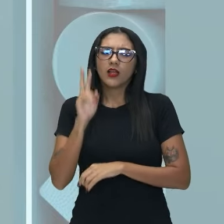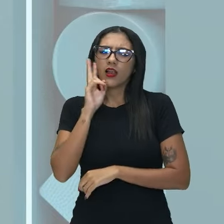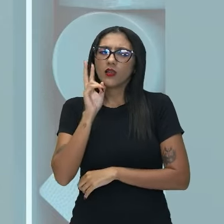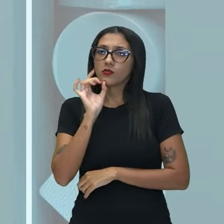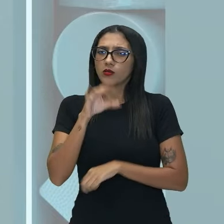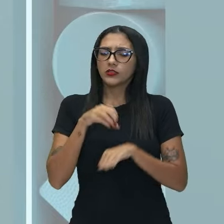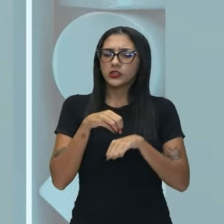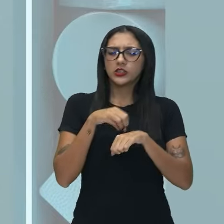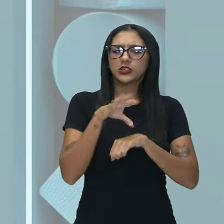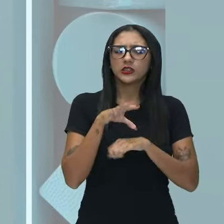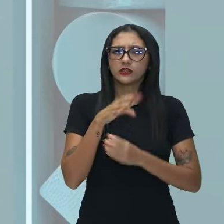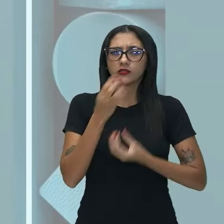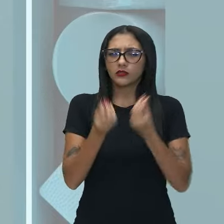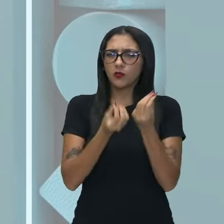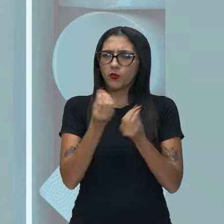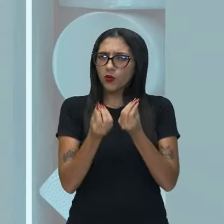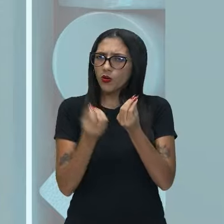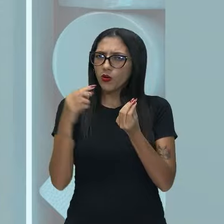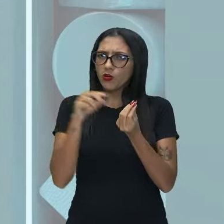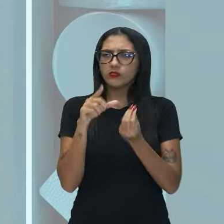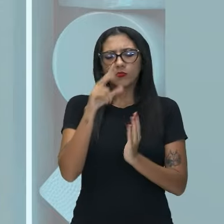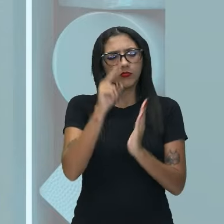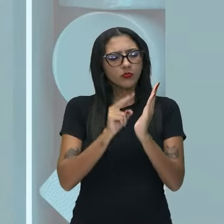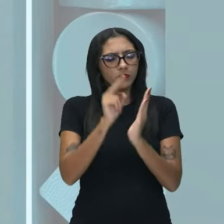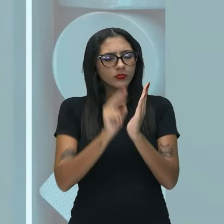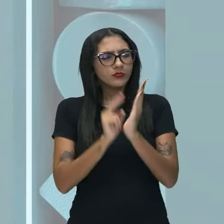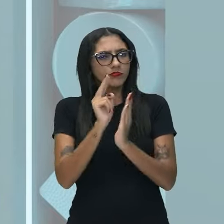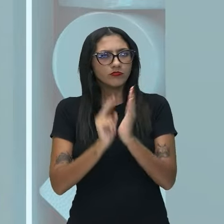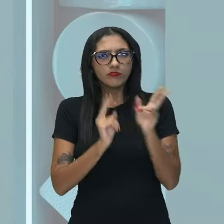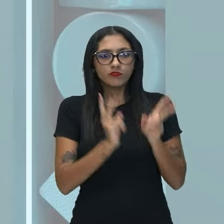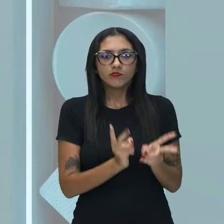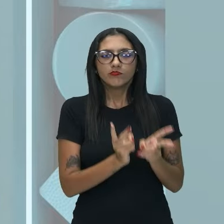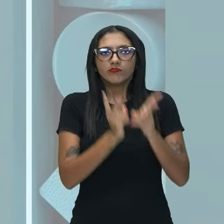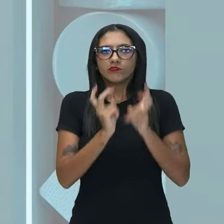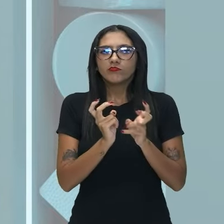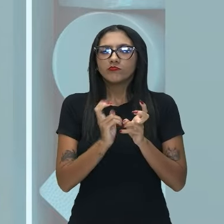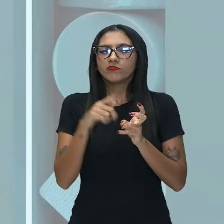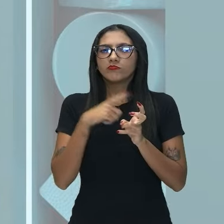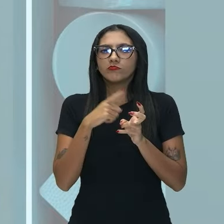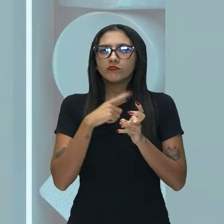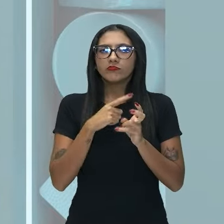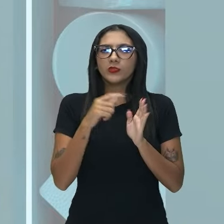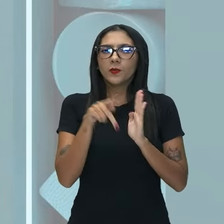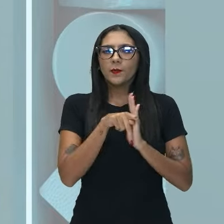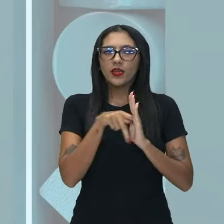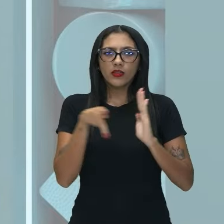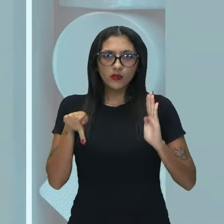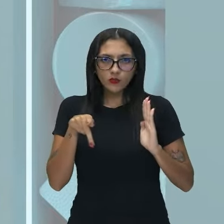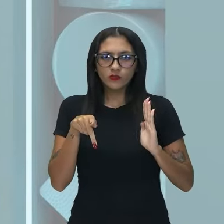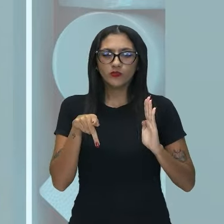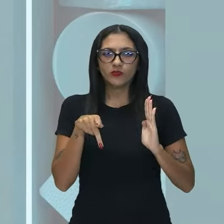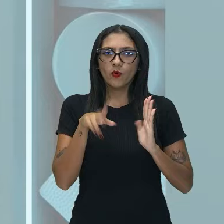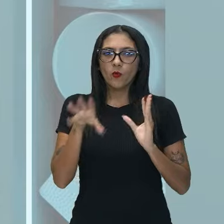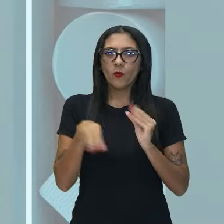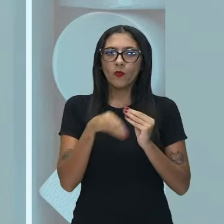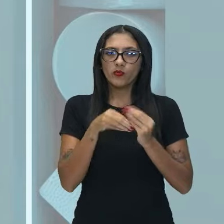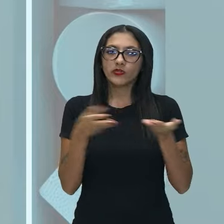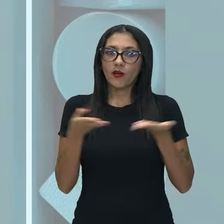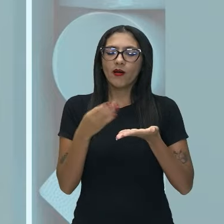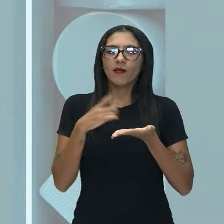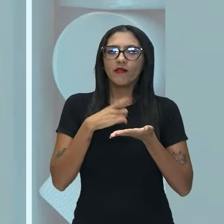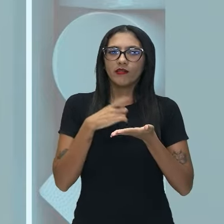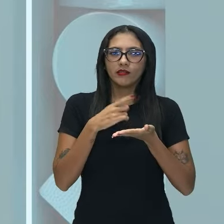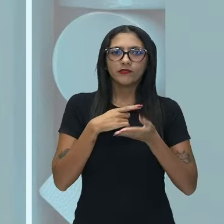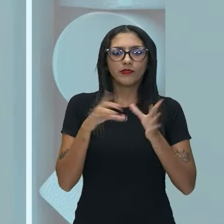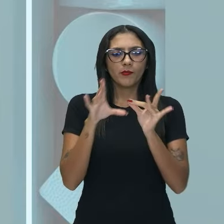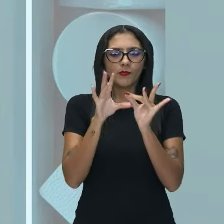de como vocês vão se comportar quando estiverem diante desse nosso período composto, que agora, temos aí, esse processo